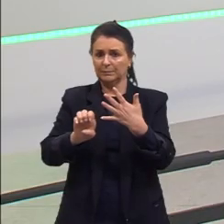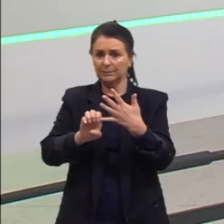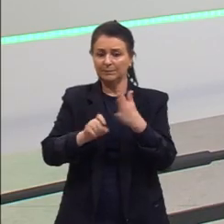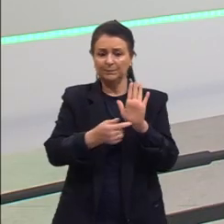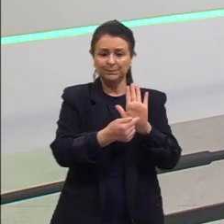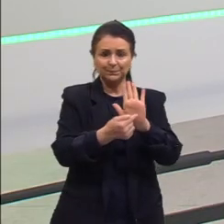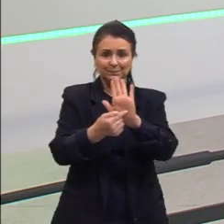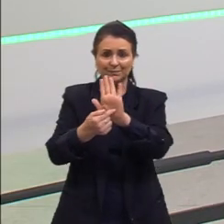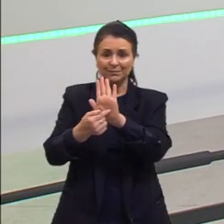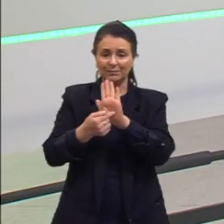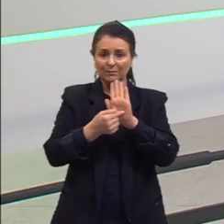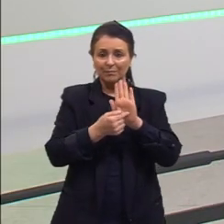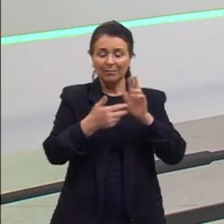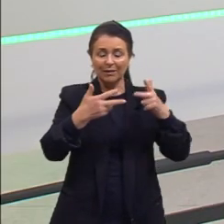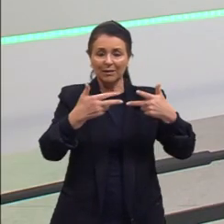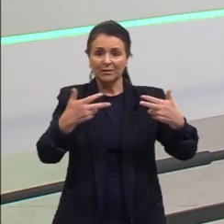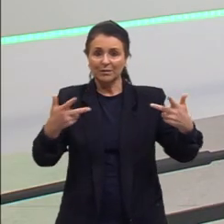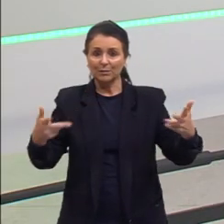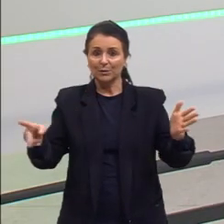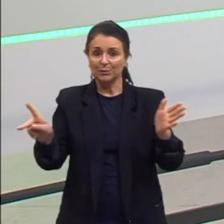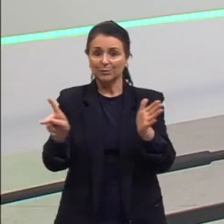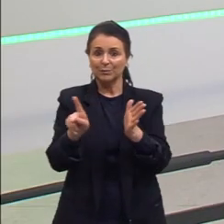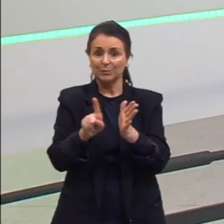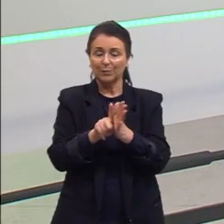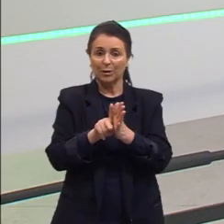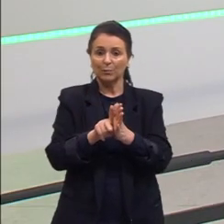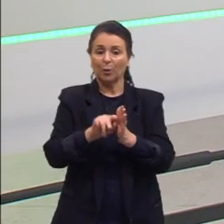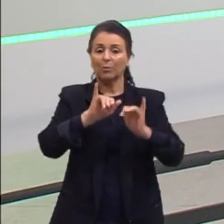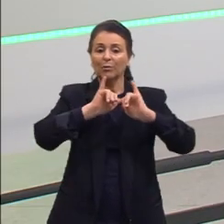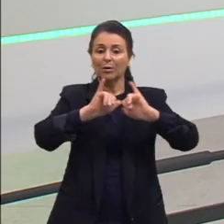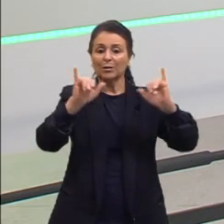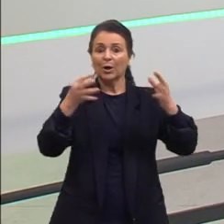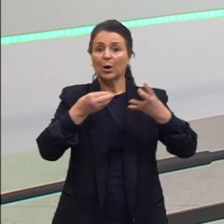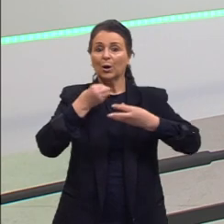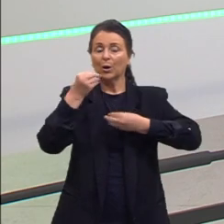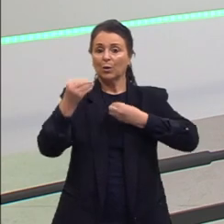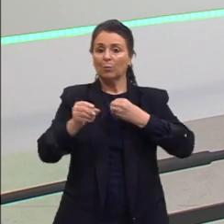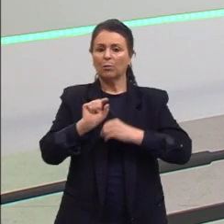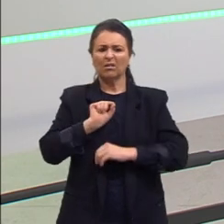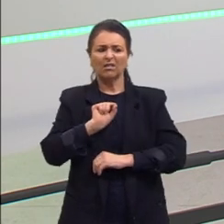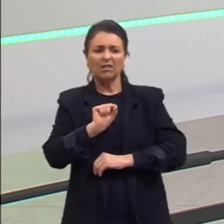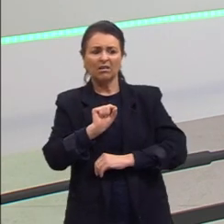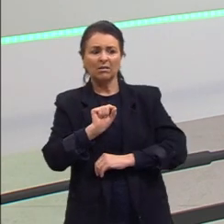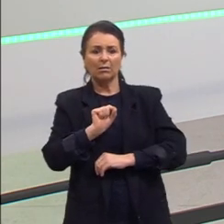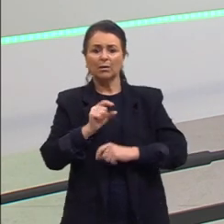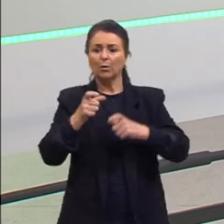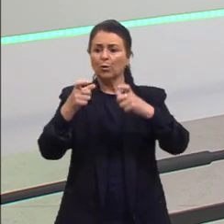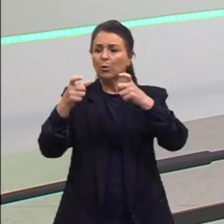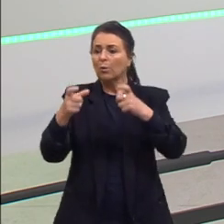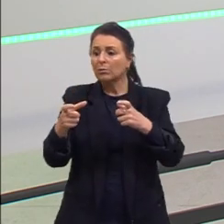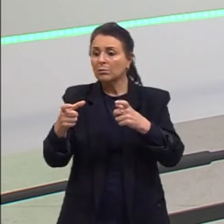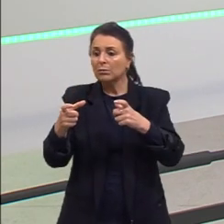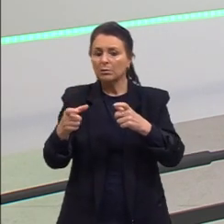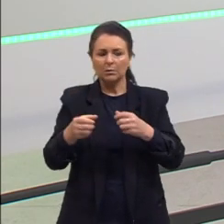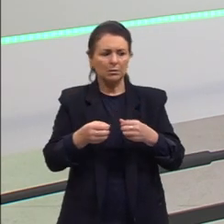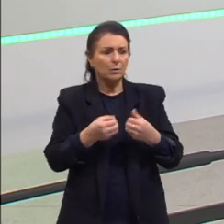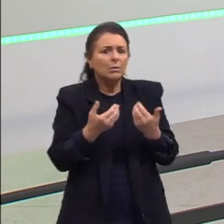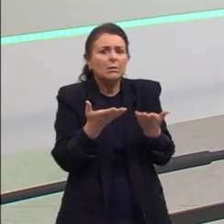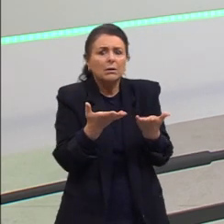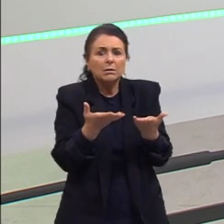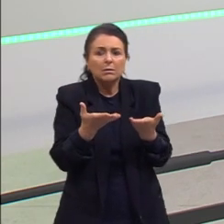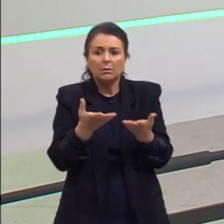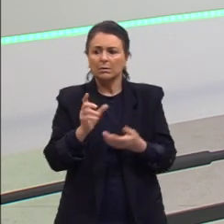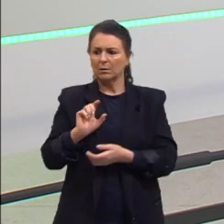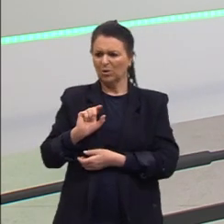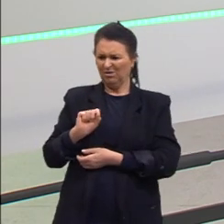apresentação de elementos próprios da notícia, como quem, onde, quando e o